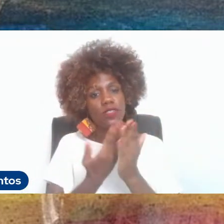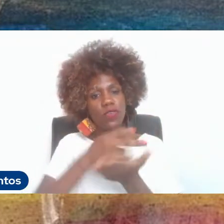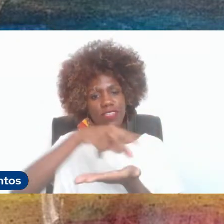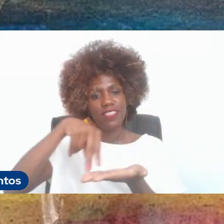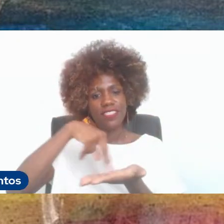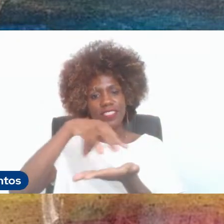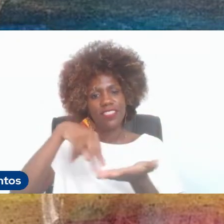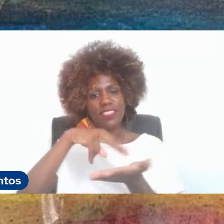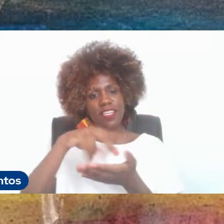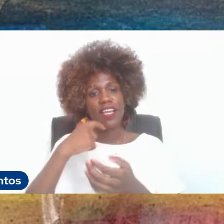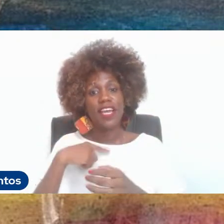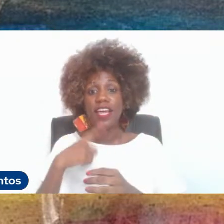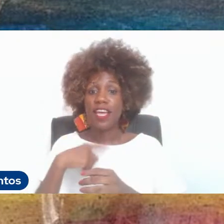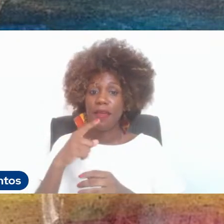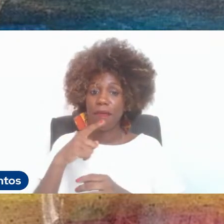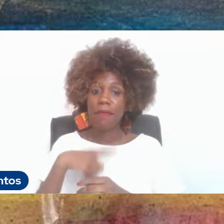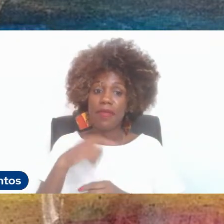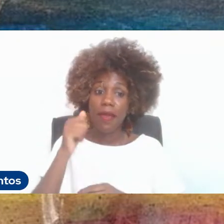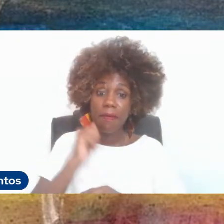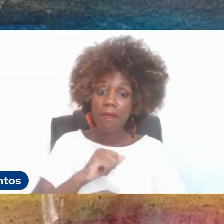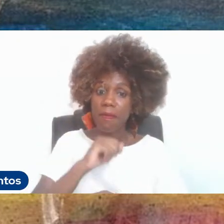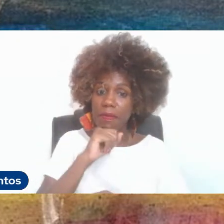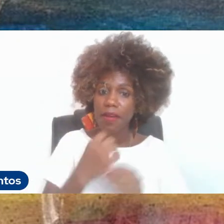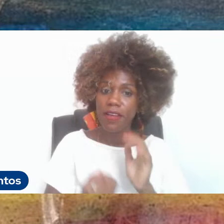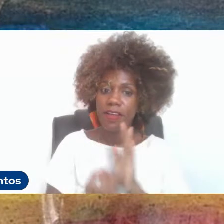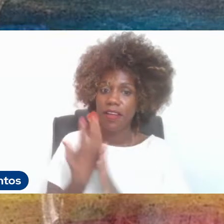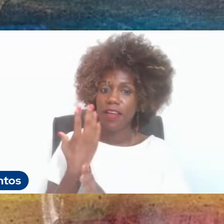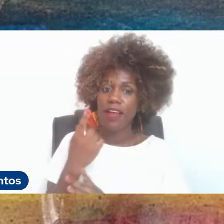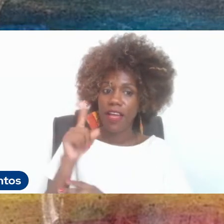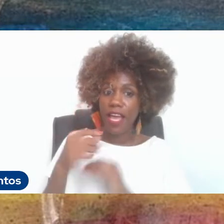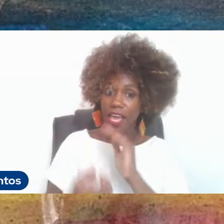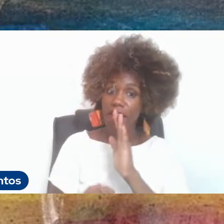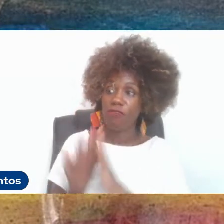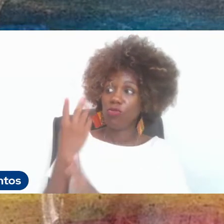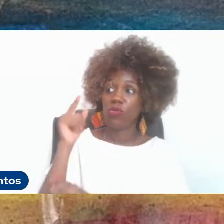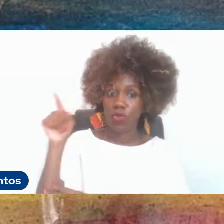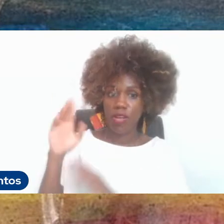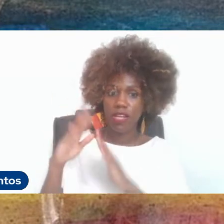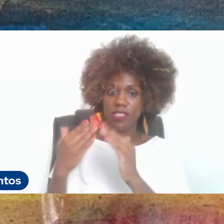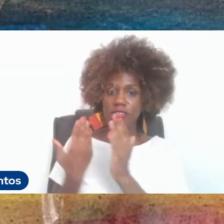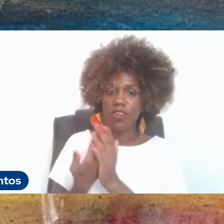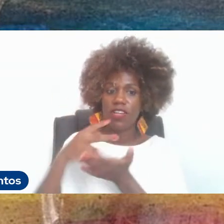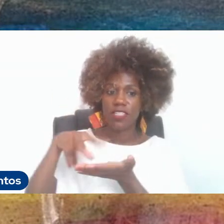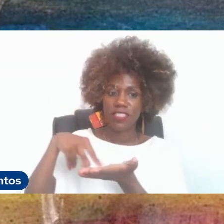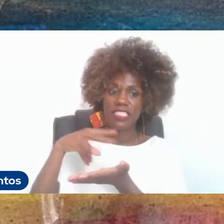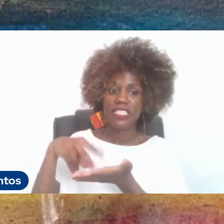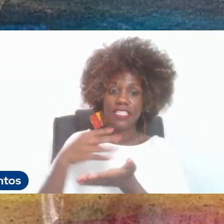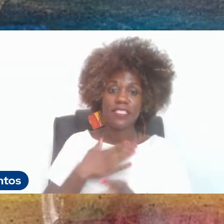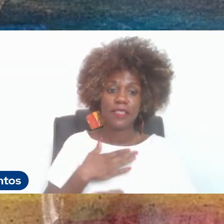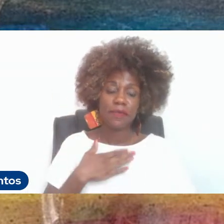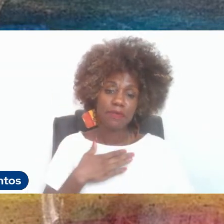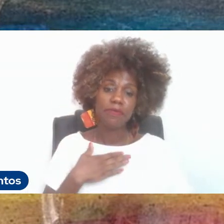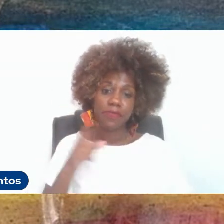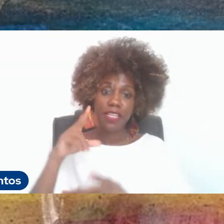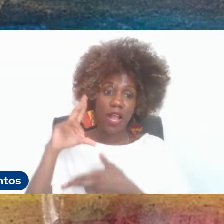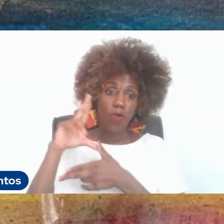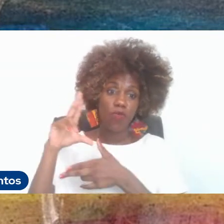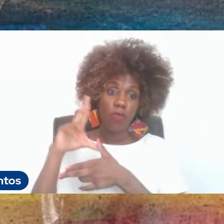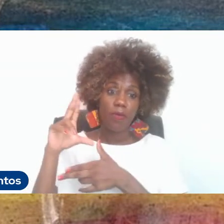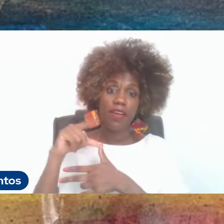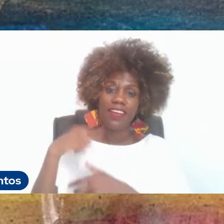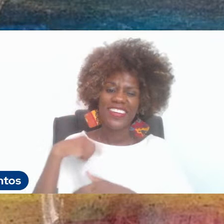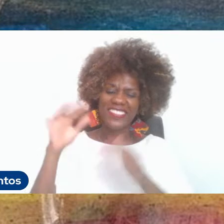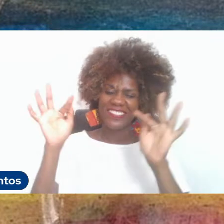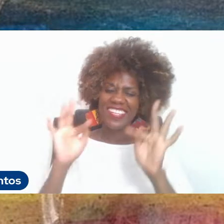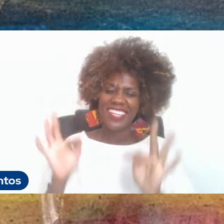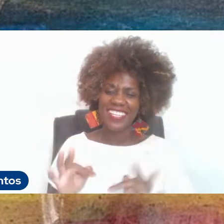minha origem, minha mãe foi fundadora da escola de dança da UFBA, sempre fico muito